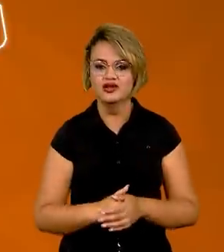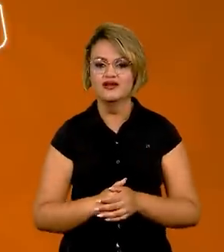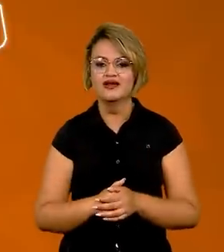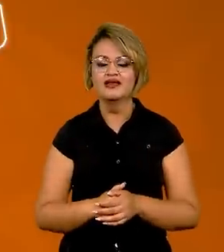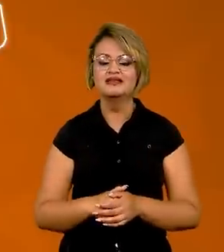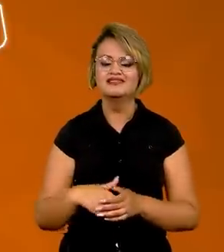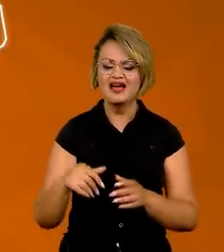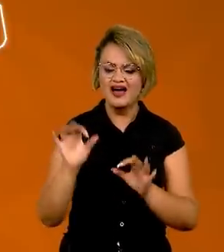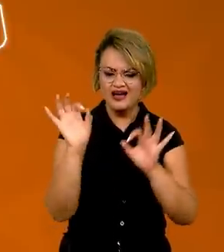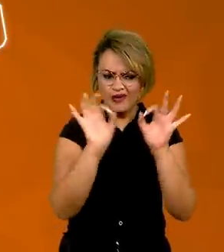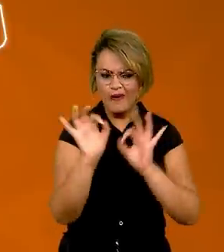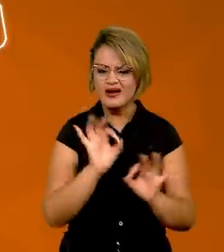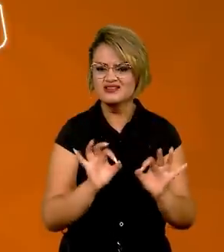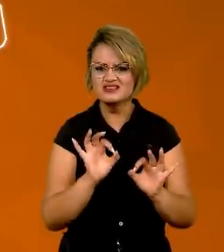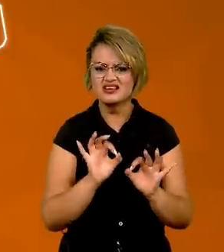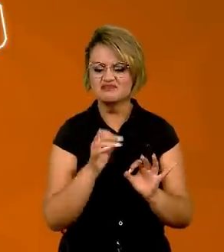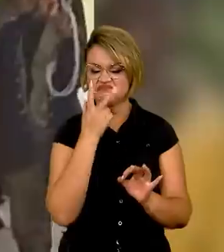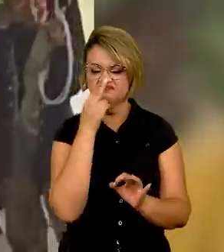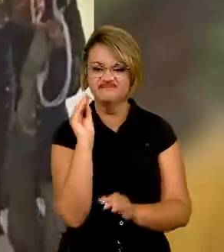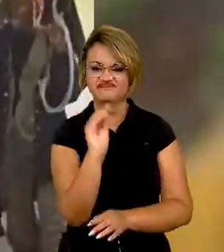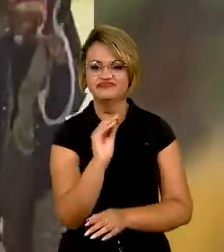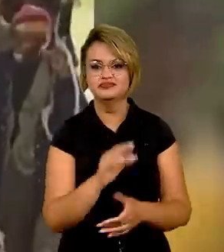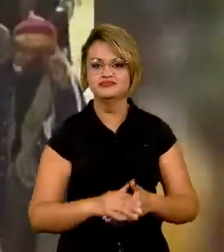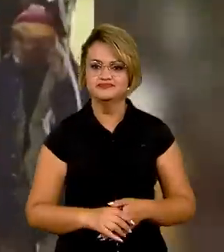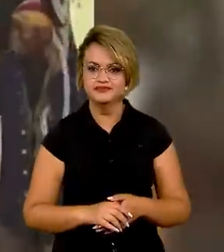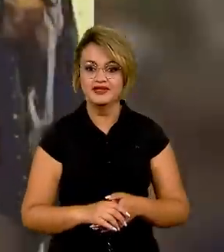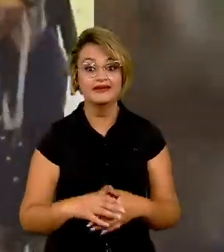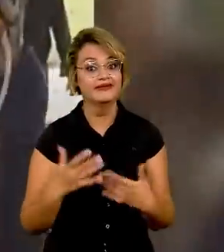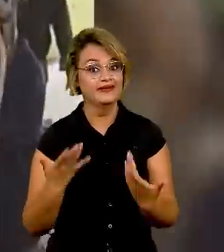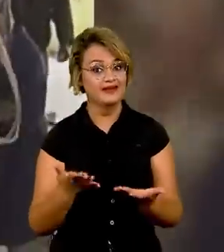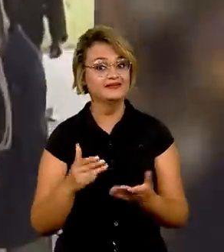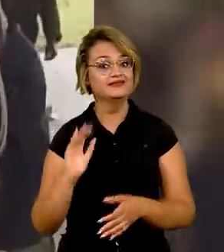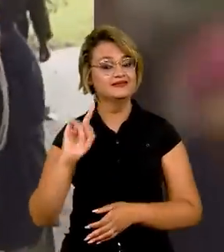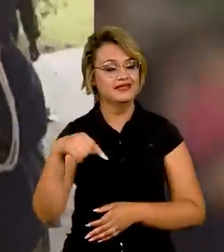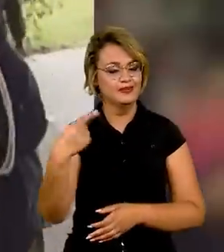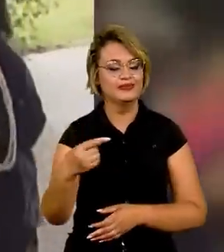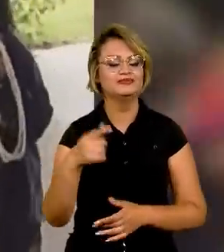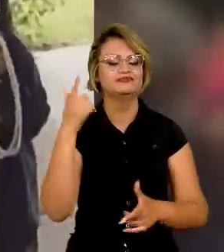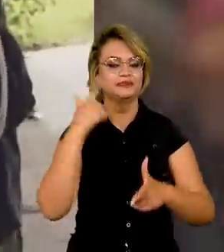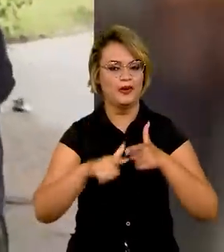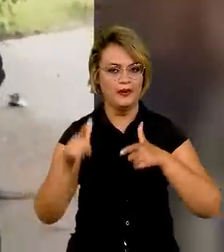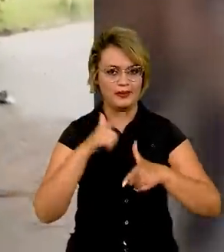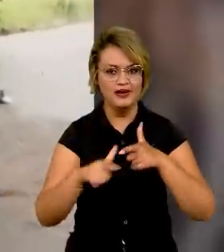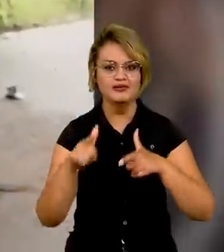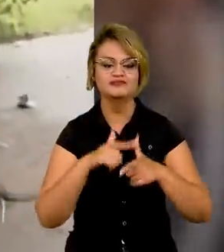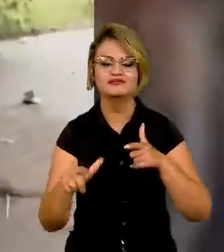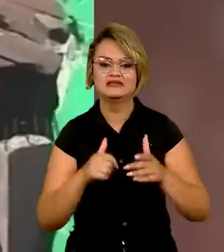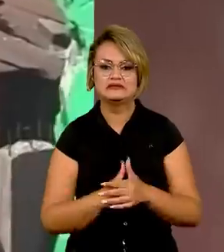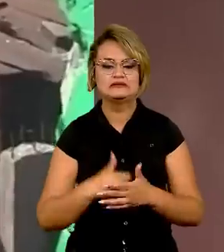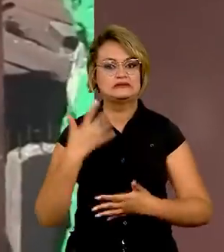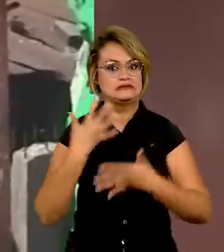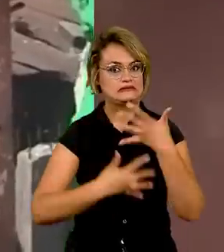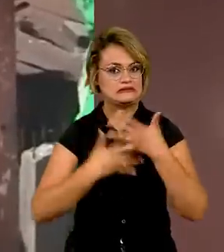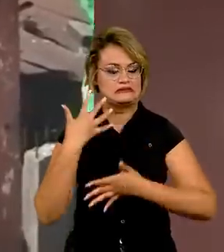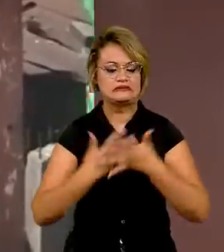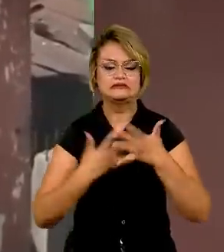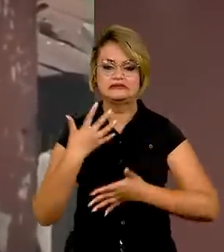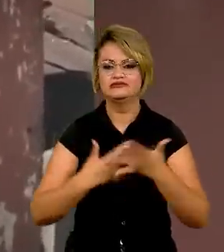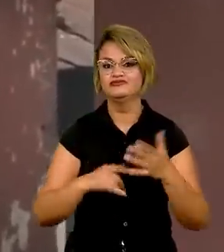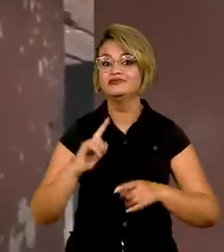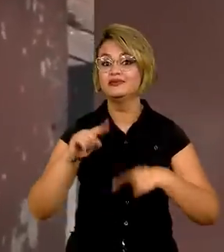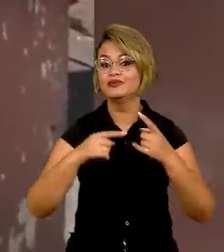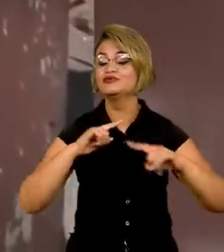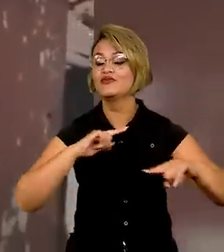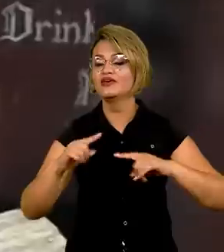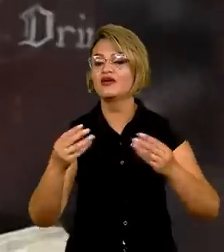Até a geografia não foi levada em conta. Era óbvio que isso ia dar problema e seria complicado governar depois.